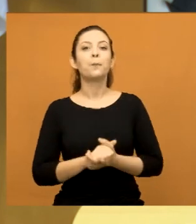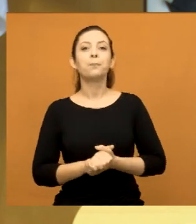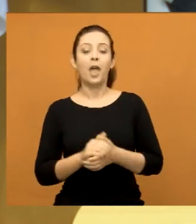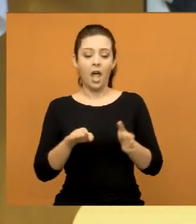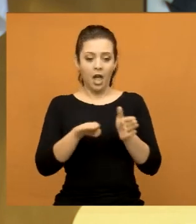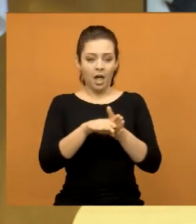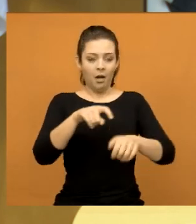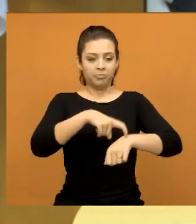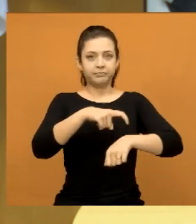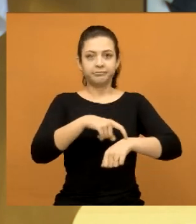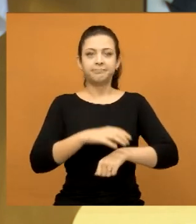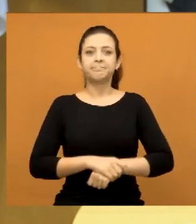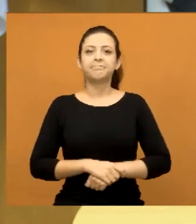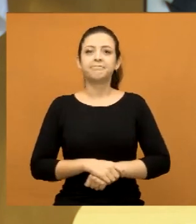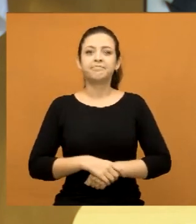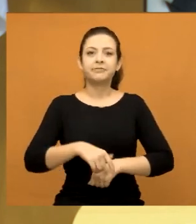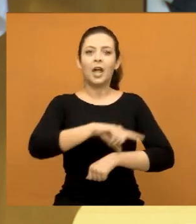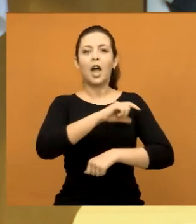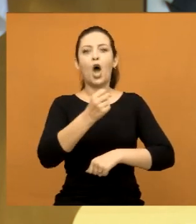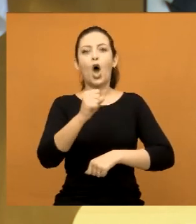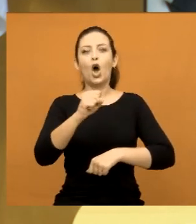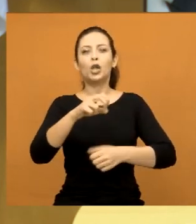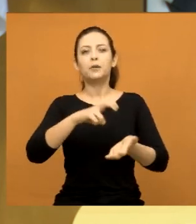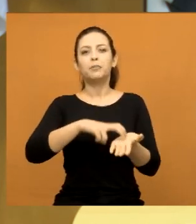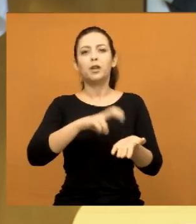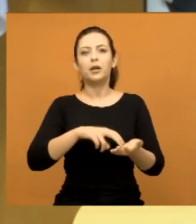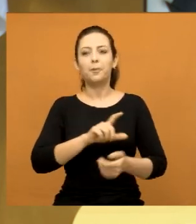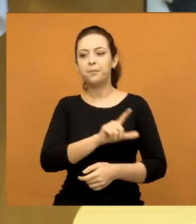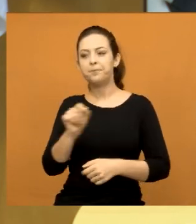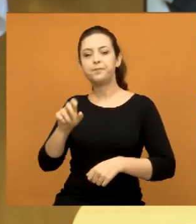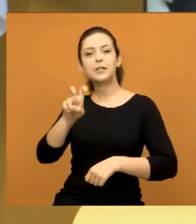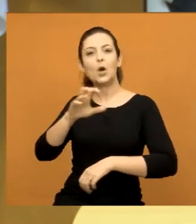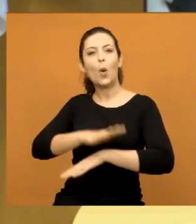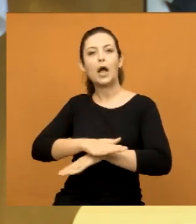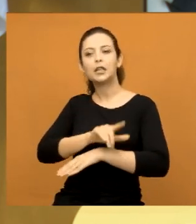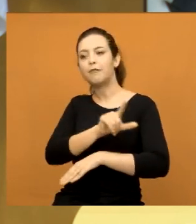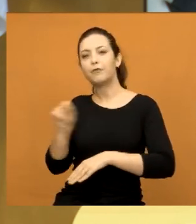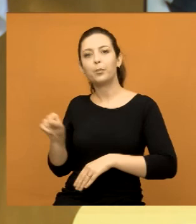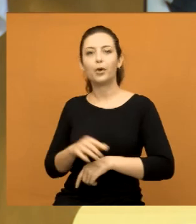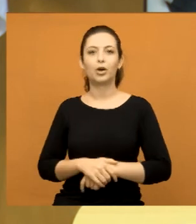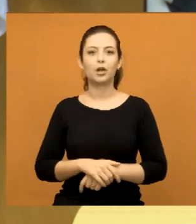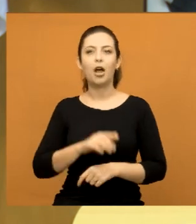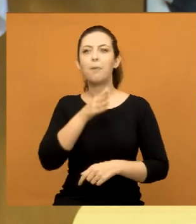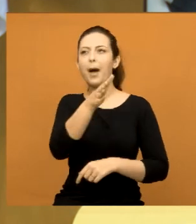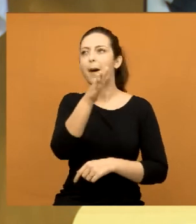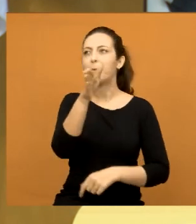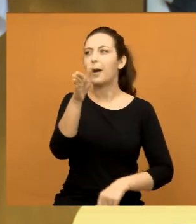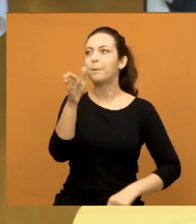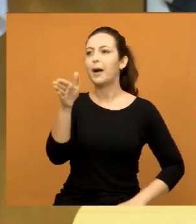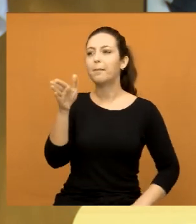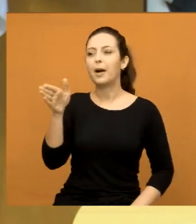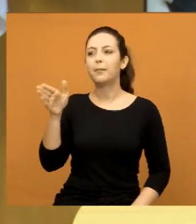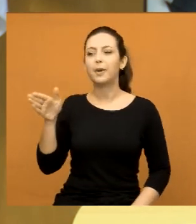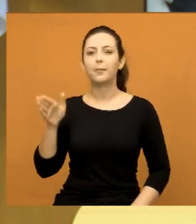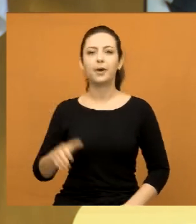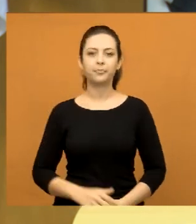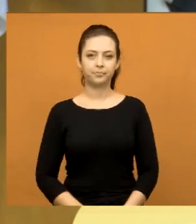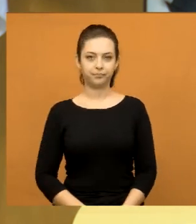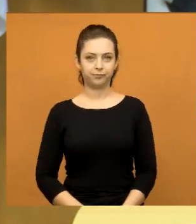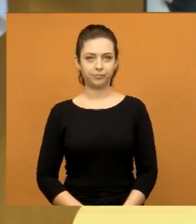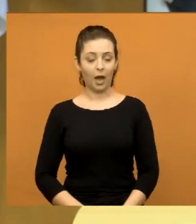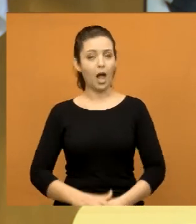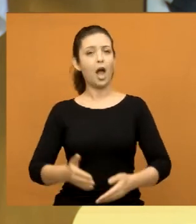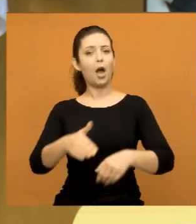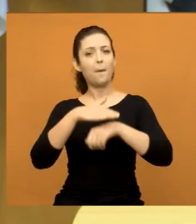chego aqui 10 para as 8 da manhã e saio 5 horas da tarde e vou para os bairros, para todo lugar. Nós temos